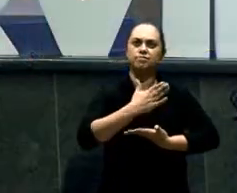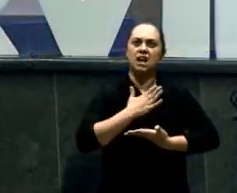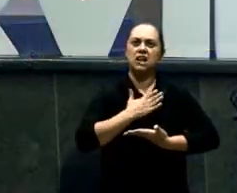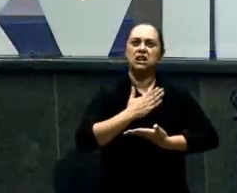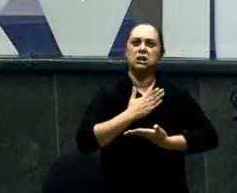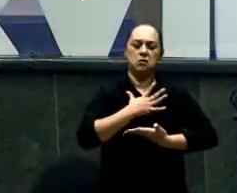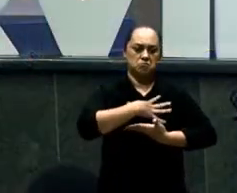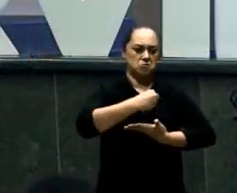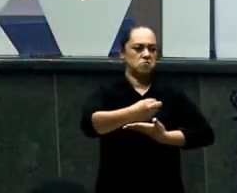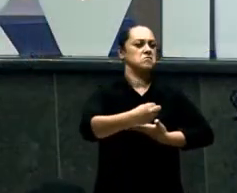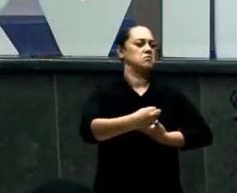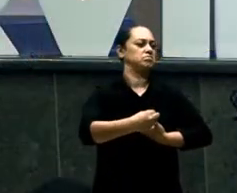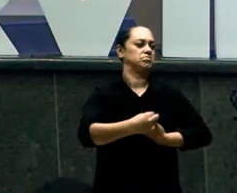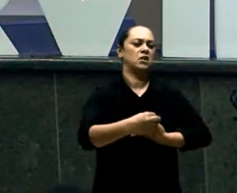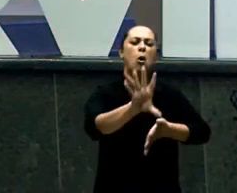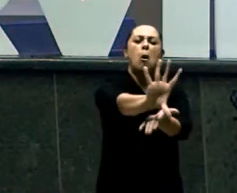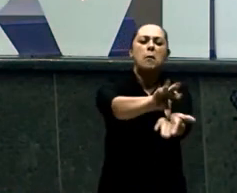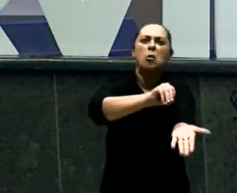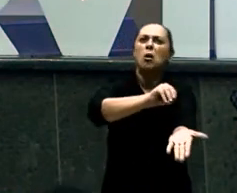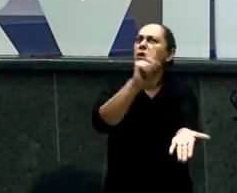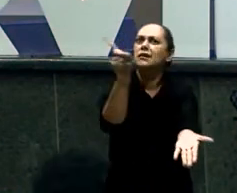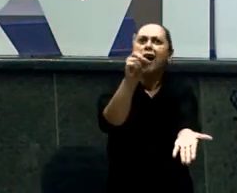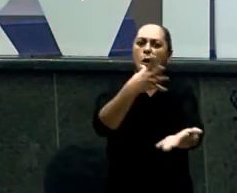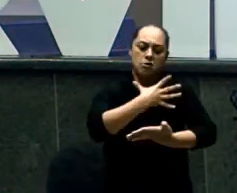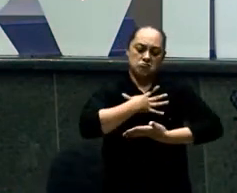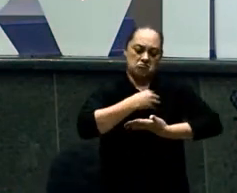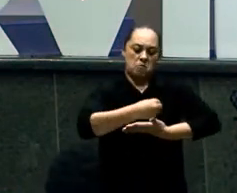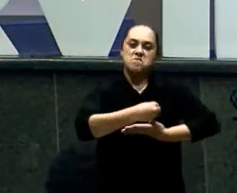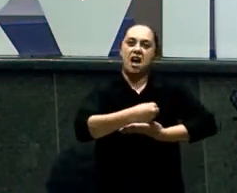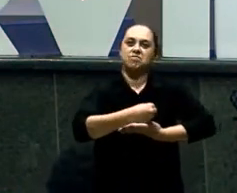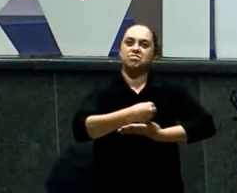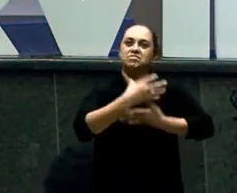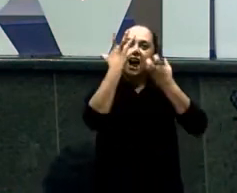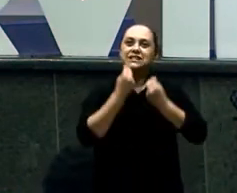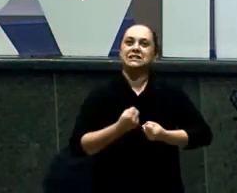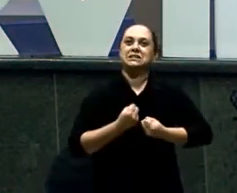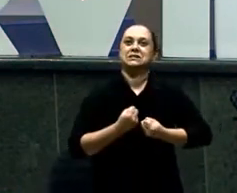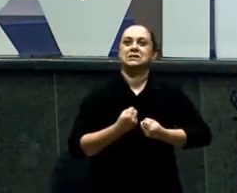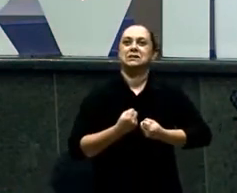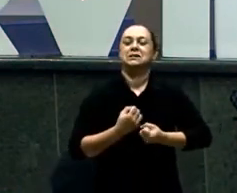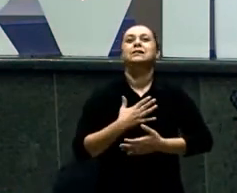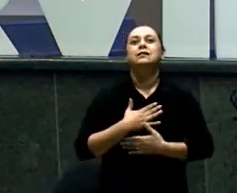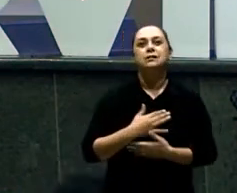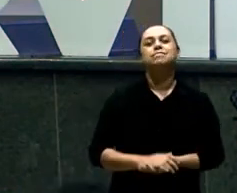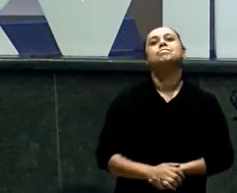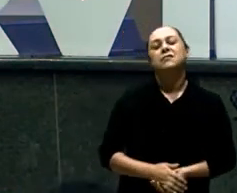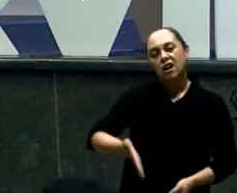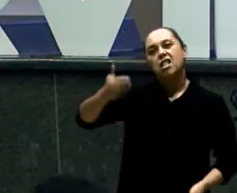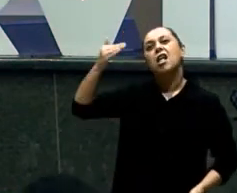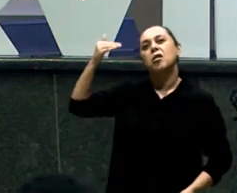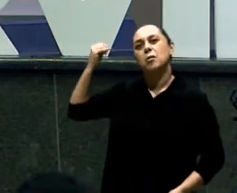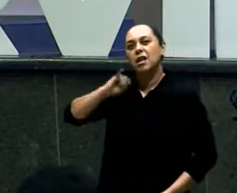abençoado Sendo quem ele era Enquanto ele tentou Ser O que ele não era Não deu certo